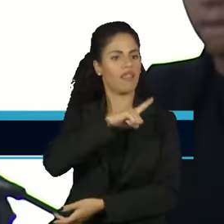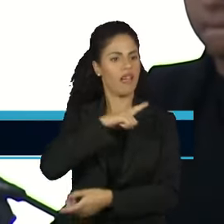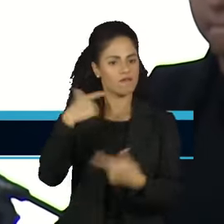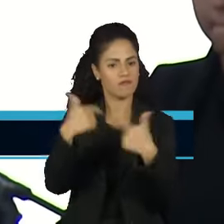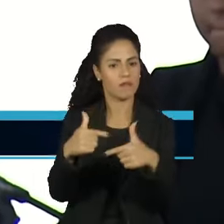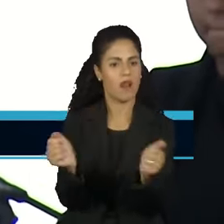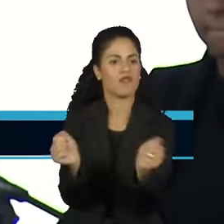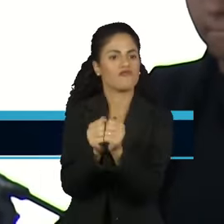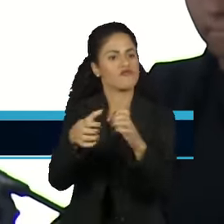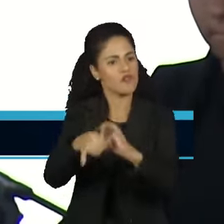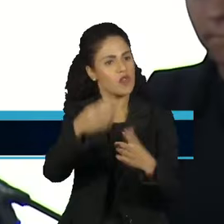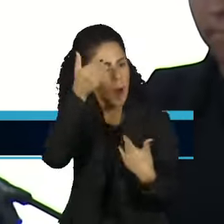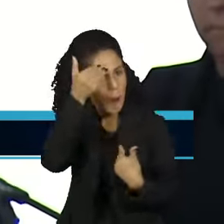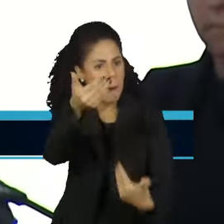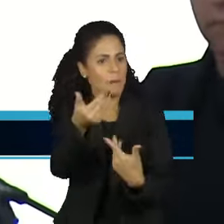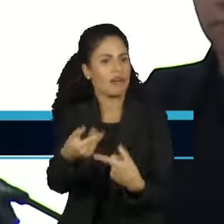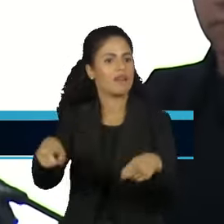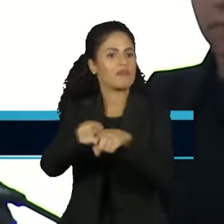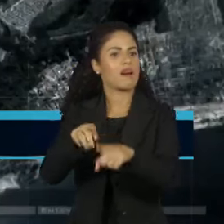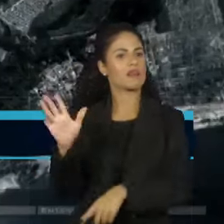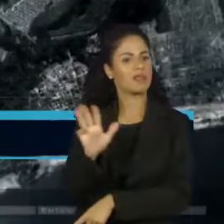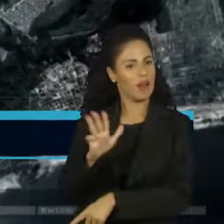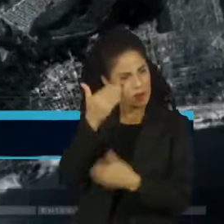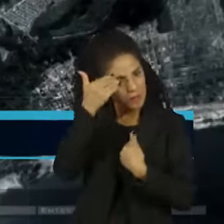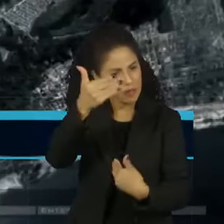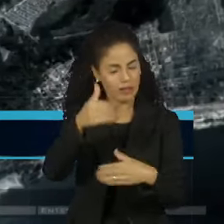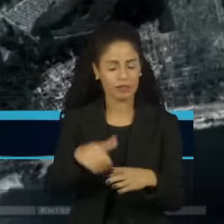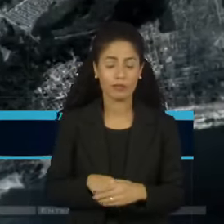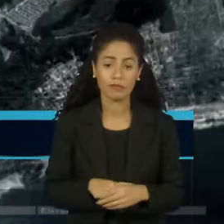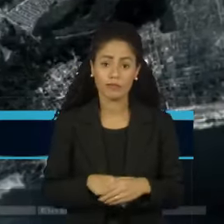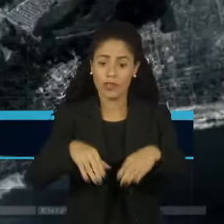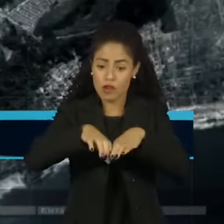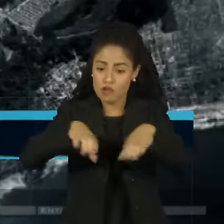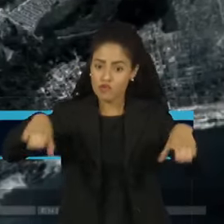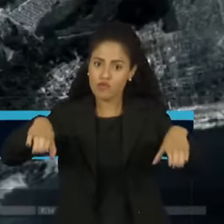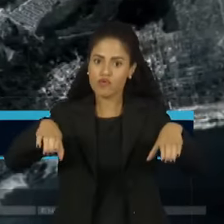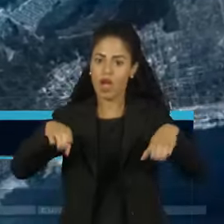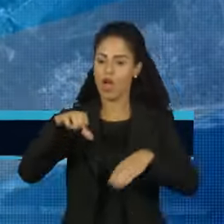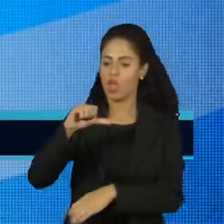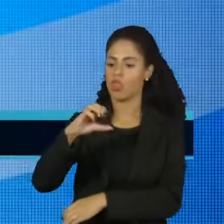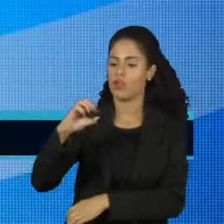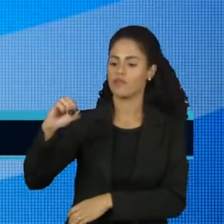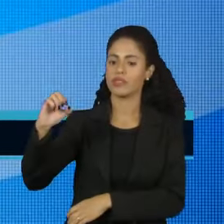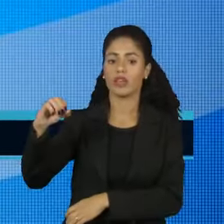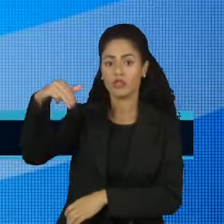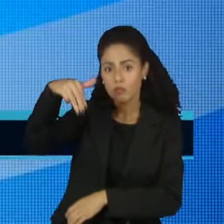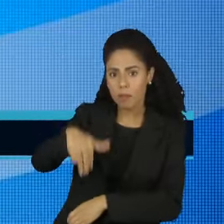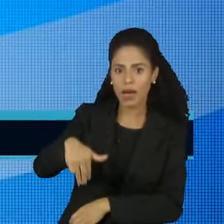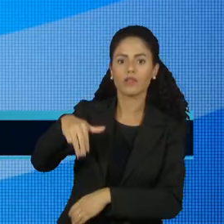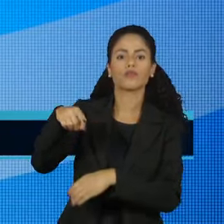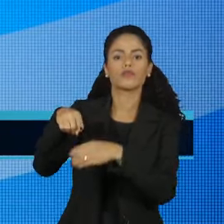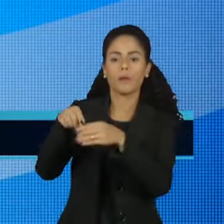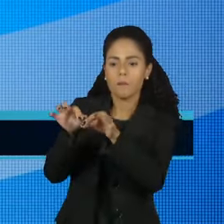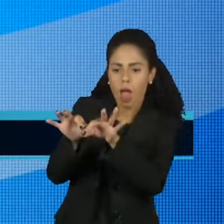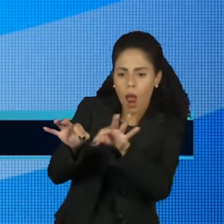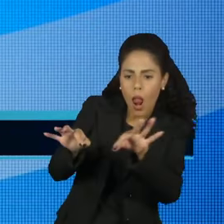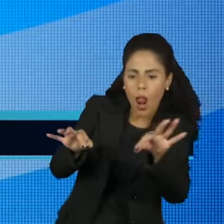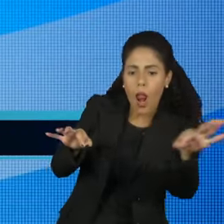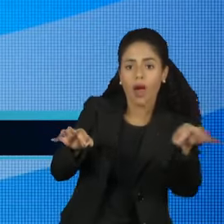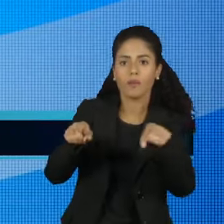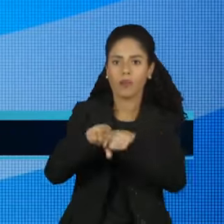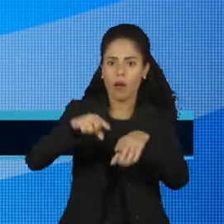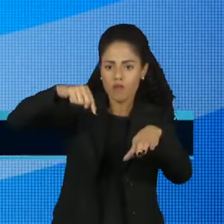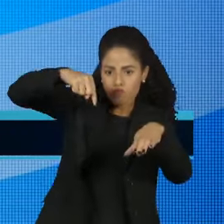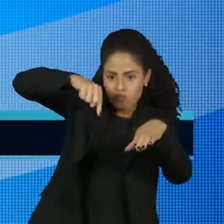juntos. Muito obrigado pela parceria, presidente Lula. O túnel terá quase 900 metros de comprimento e será submerso, o primeiro da América